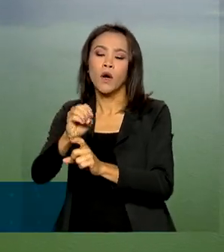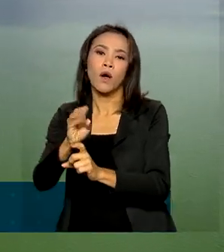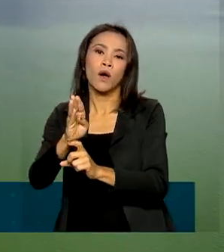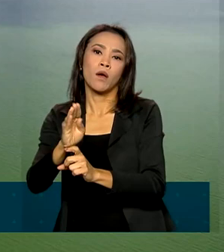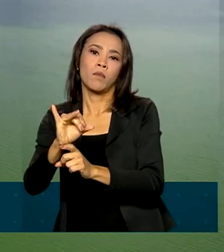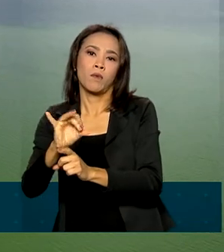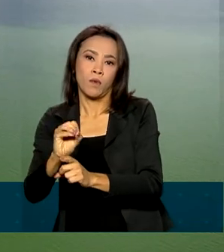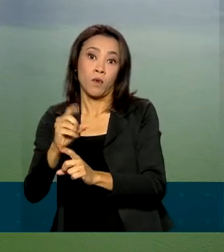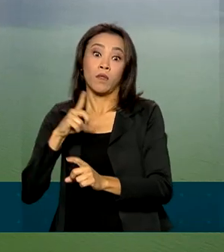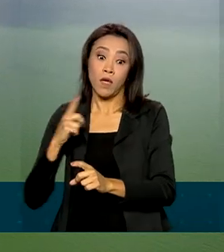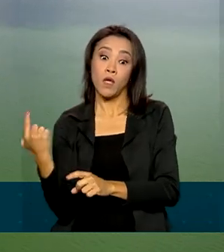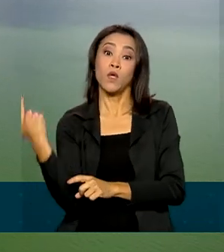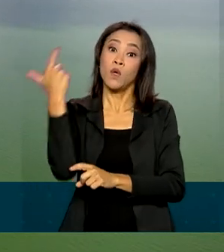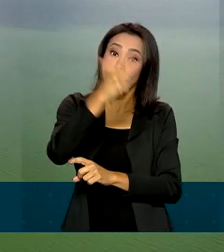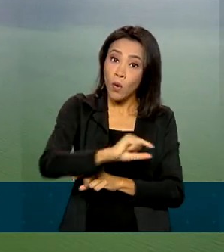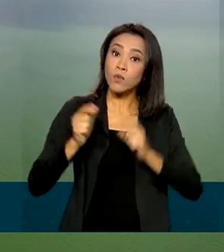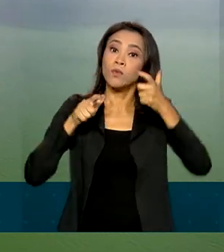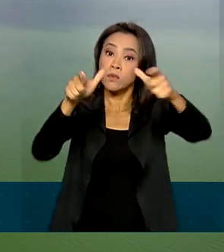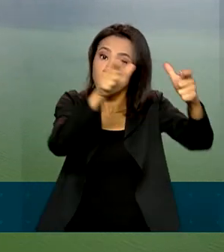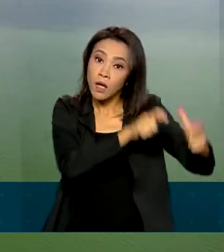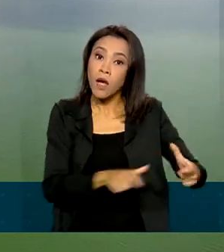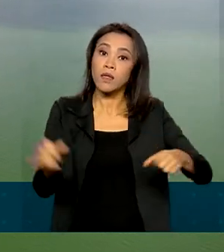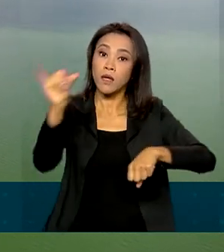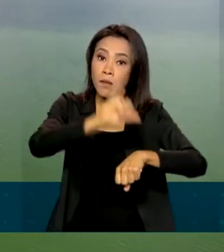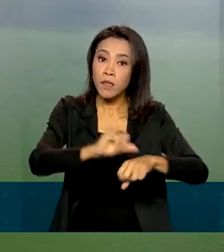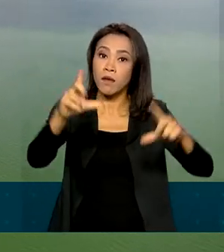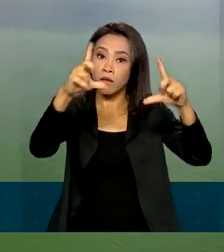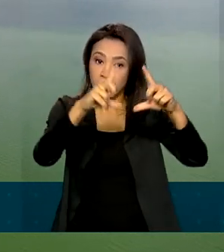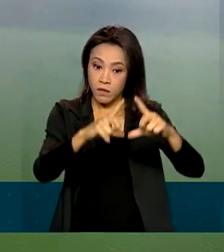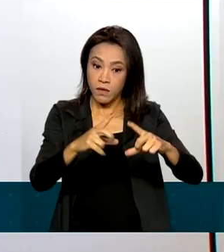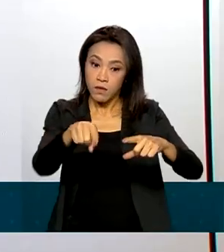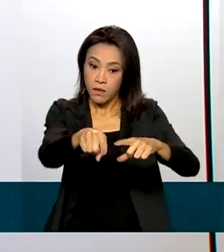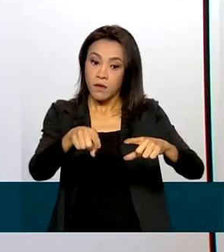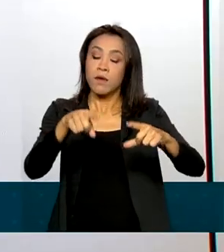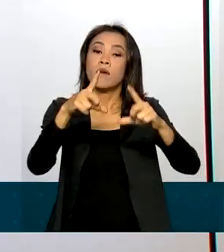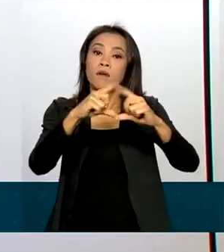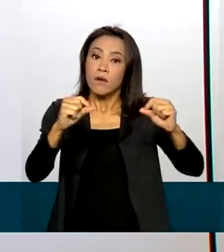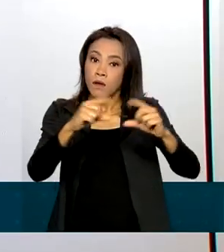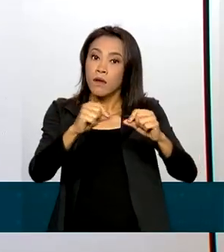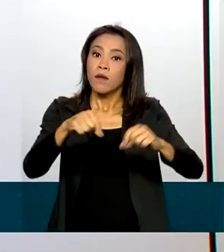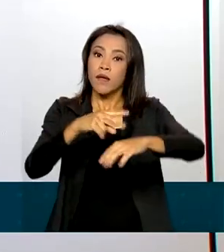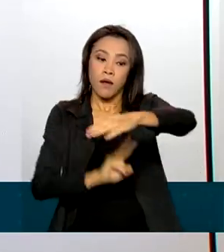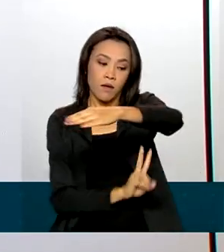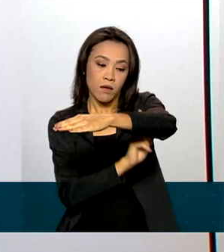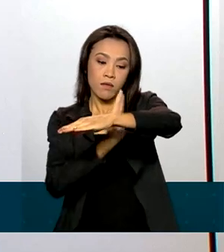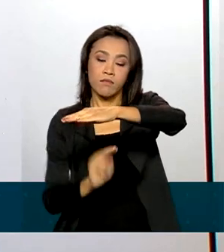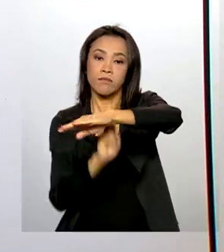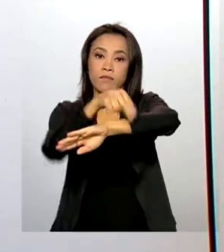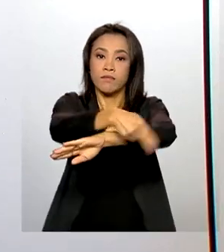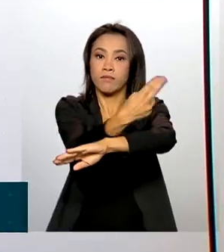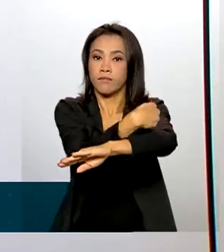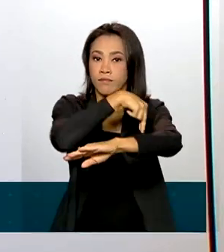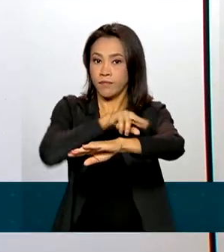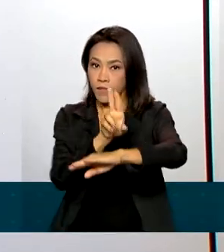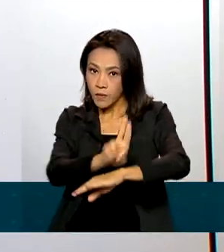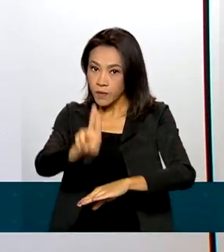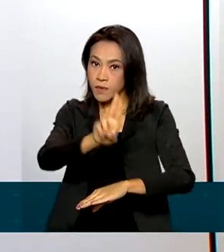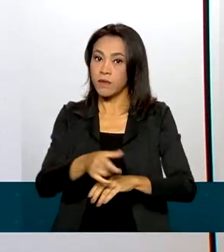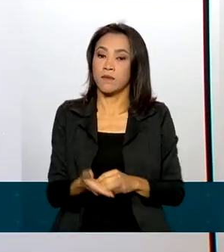outro ponto turístico da capital federal, a Ponte JK. Ele tem N aplicações que vão